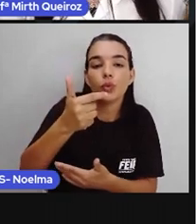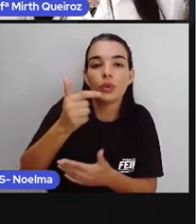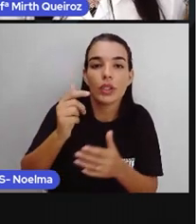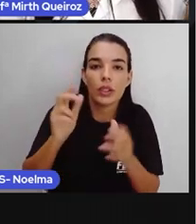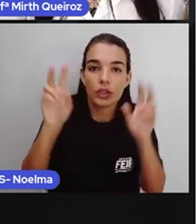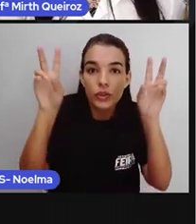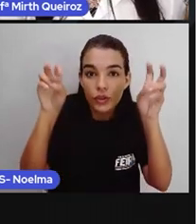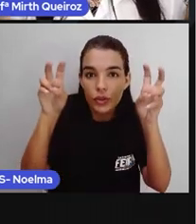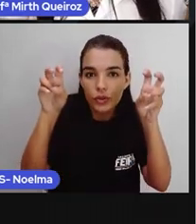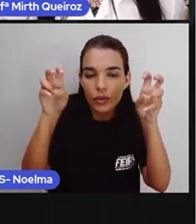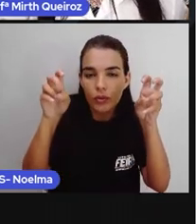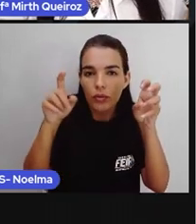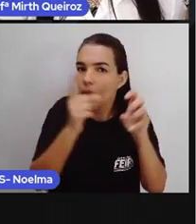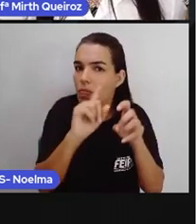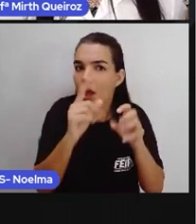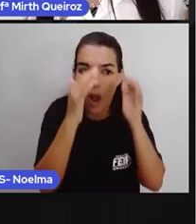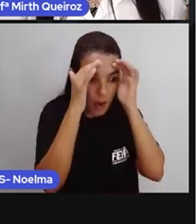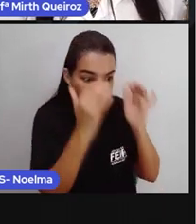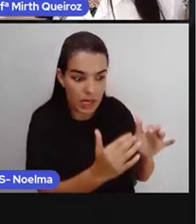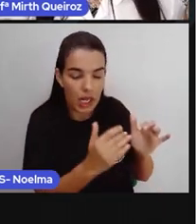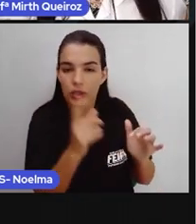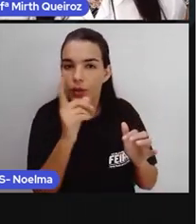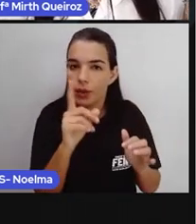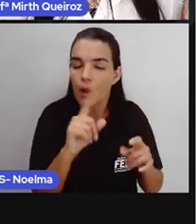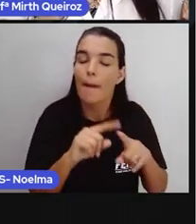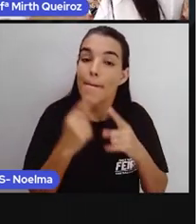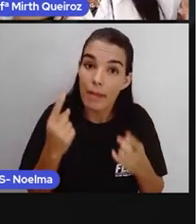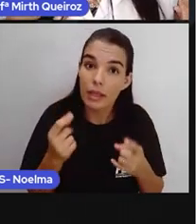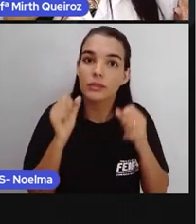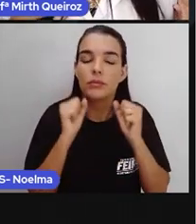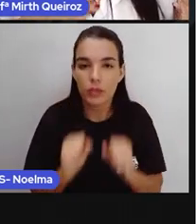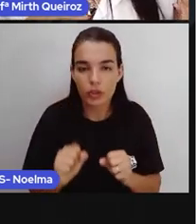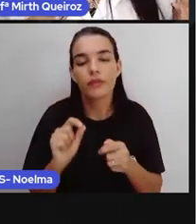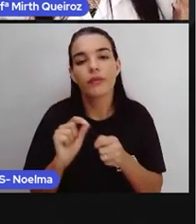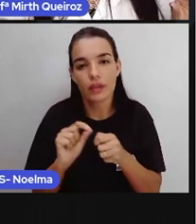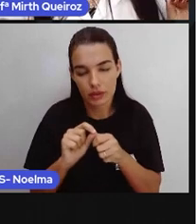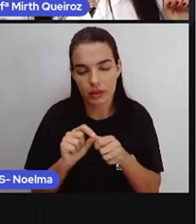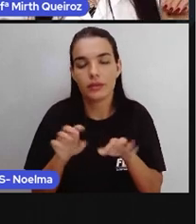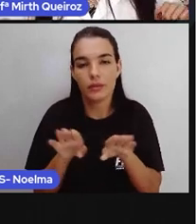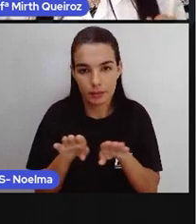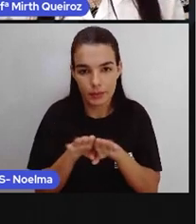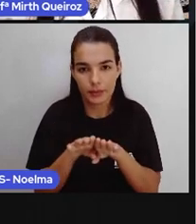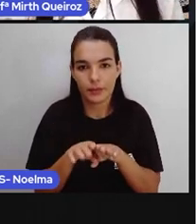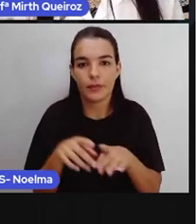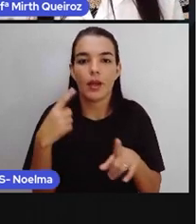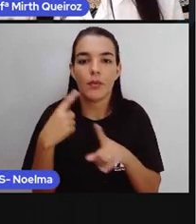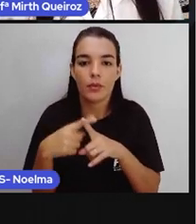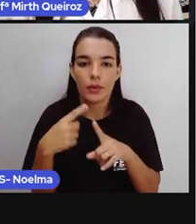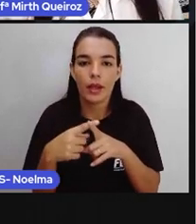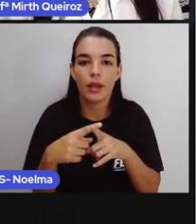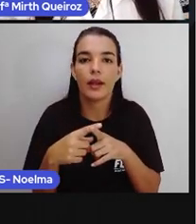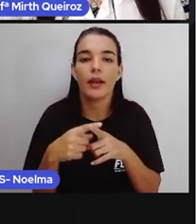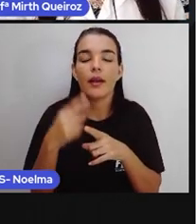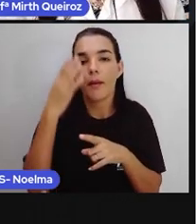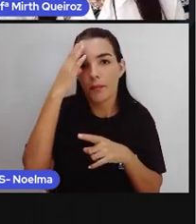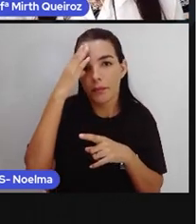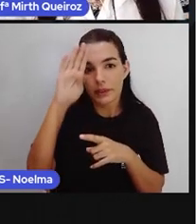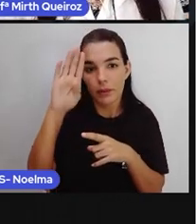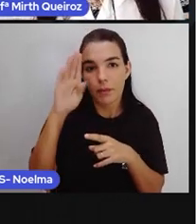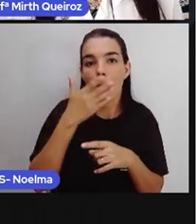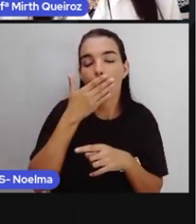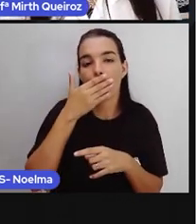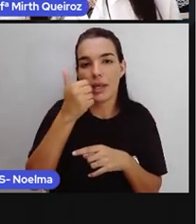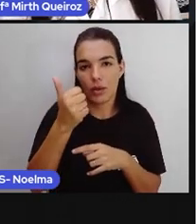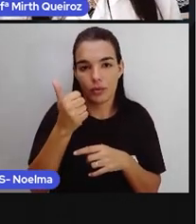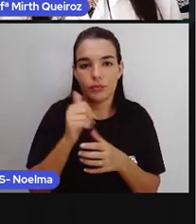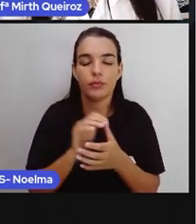que não é obrigatório. Mas, a depender do tipo de notícia, nós também vamos ter ali também os subtítulos. Mas, geralmente, a